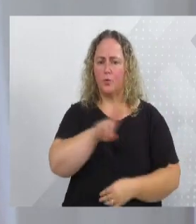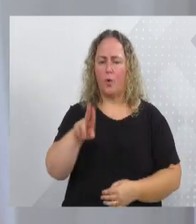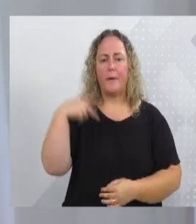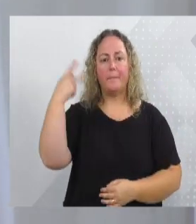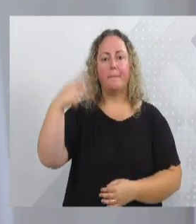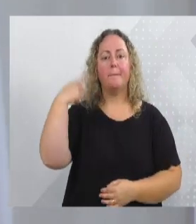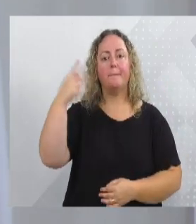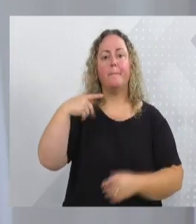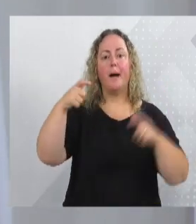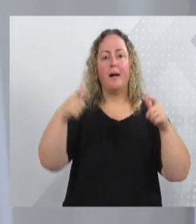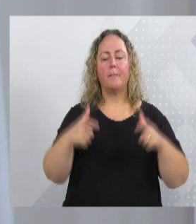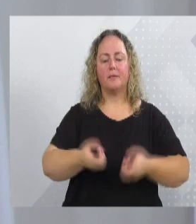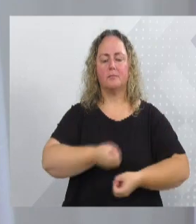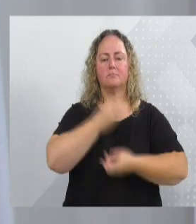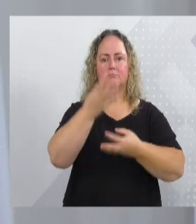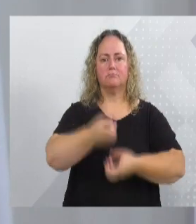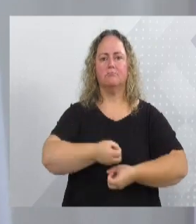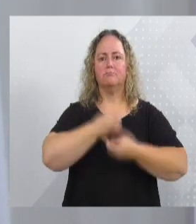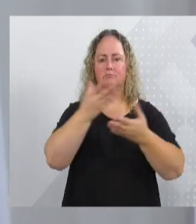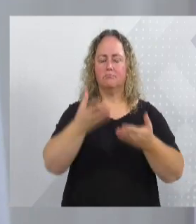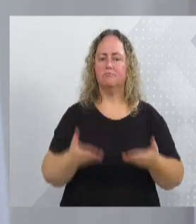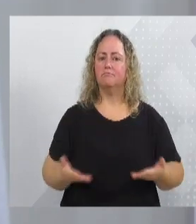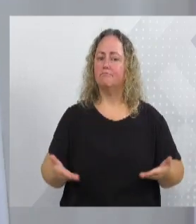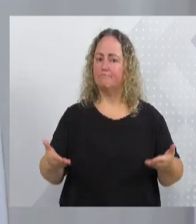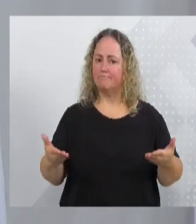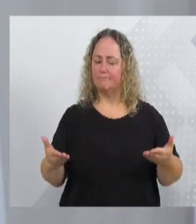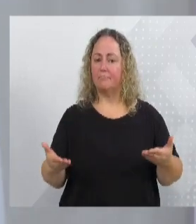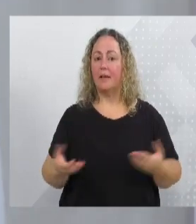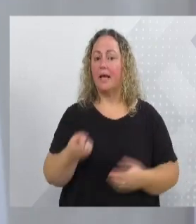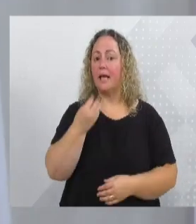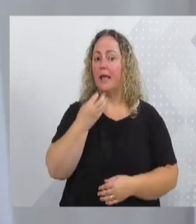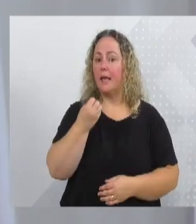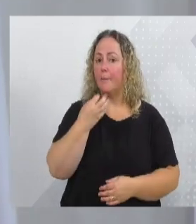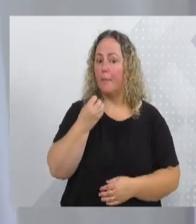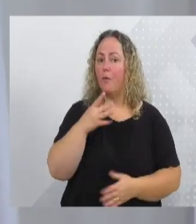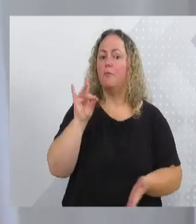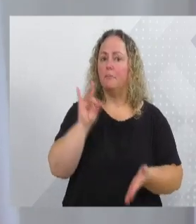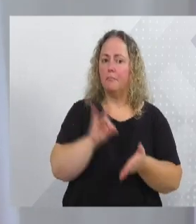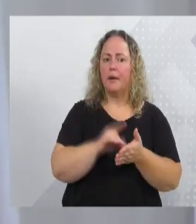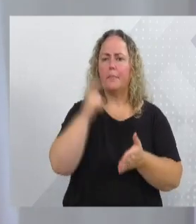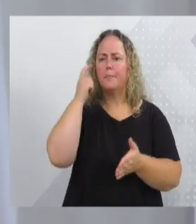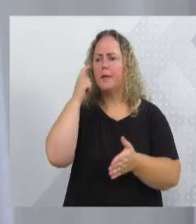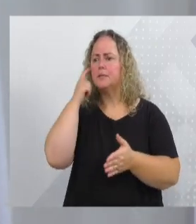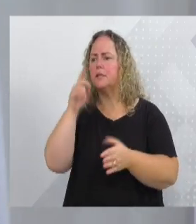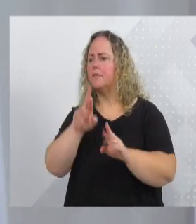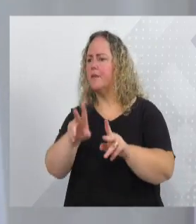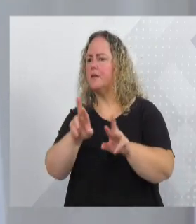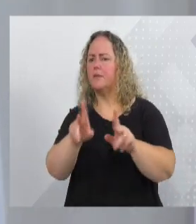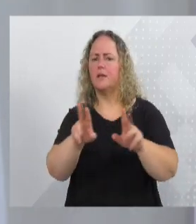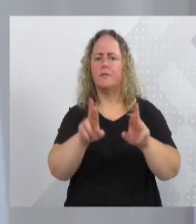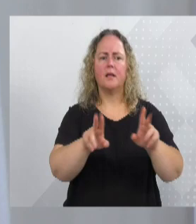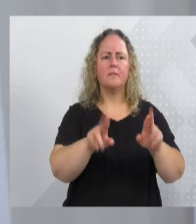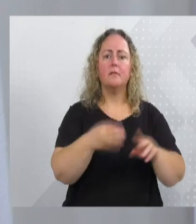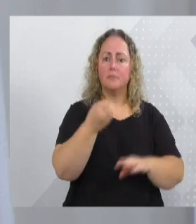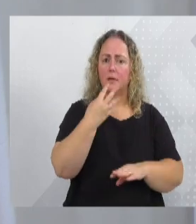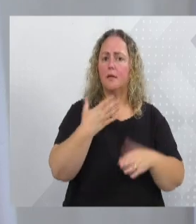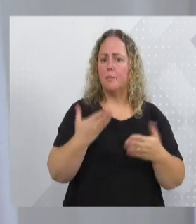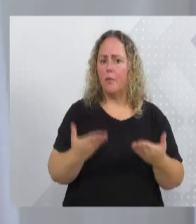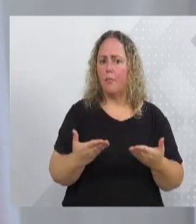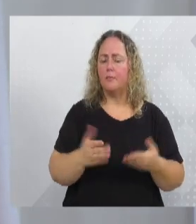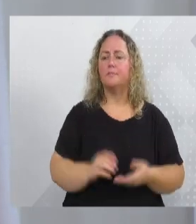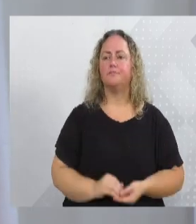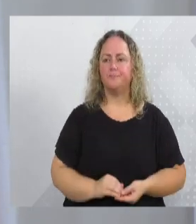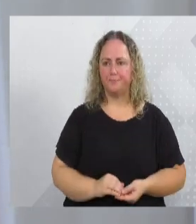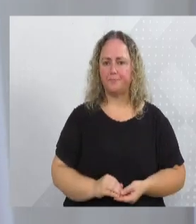o lugar onde a gente fala. E que bom que os vereadores pensam diferente, senão não teria sentido. Isso que